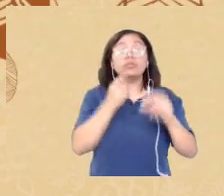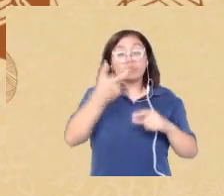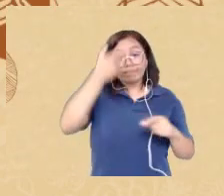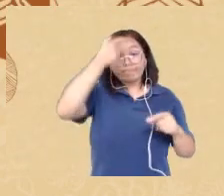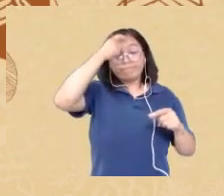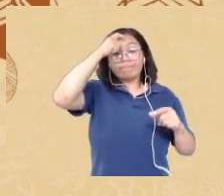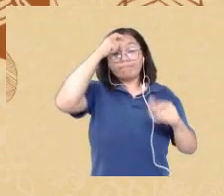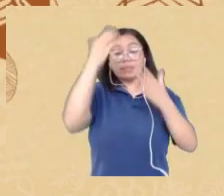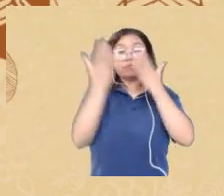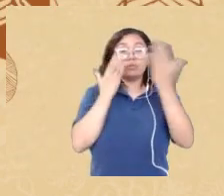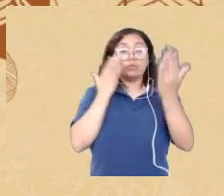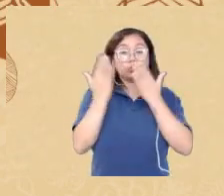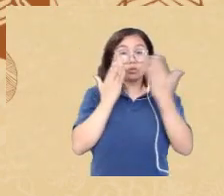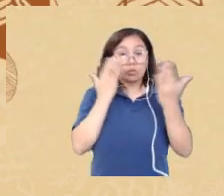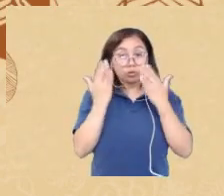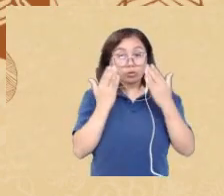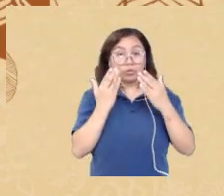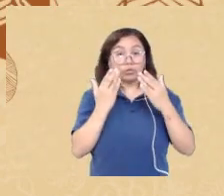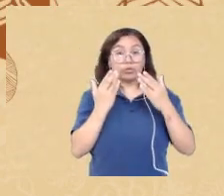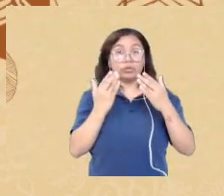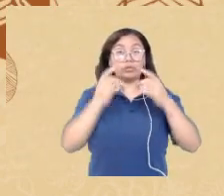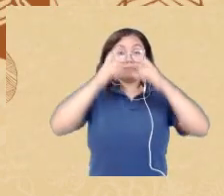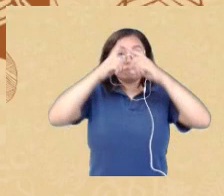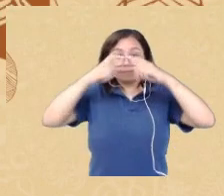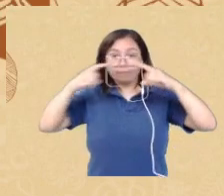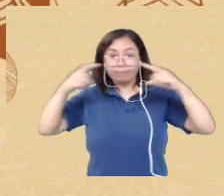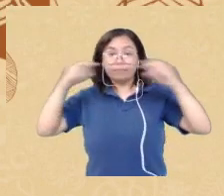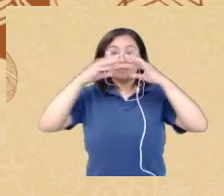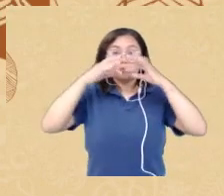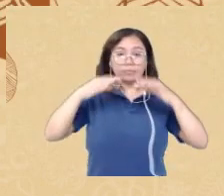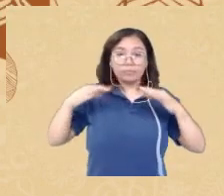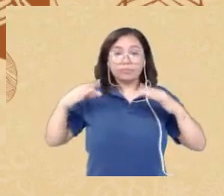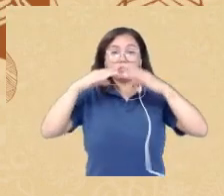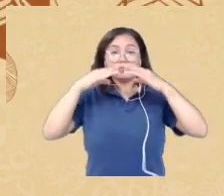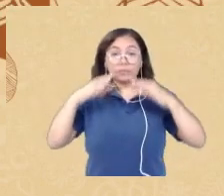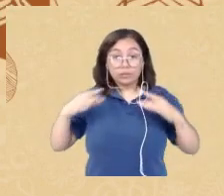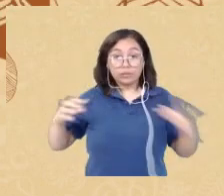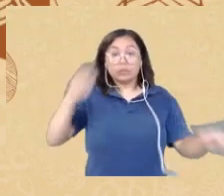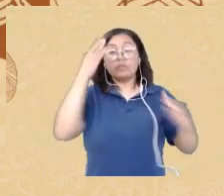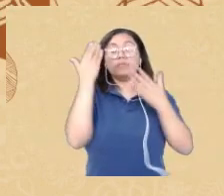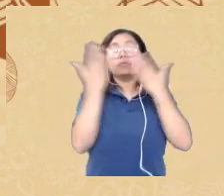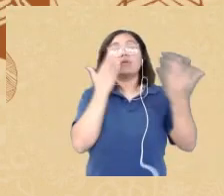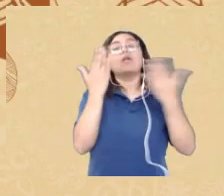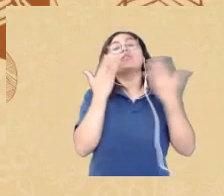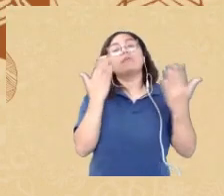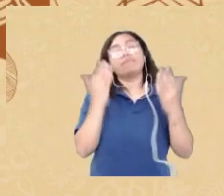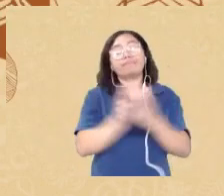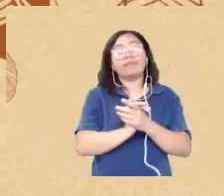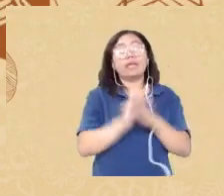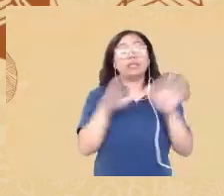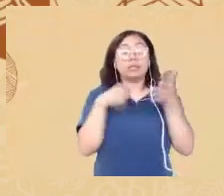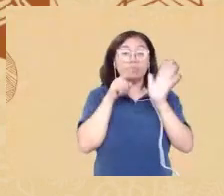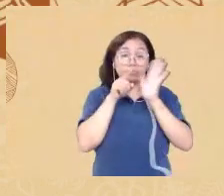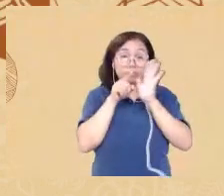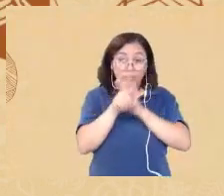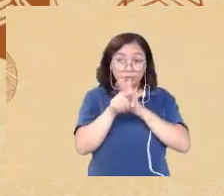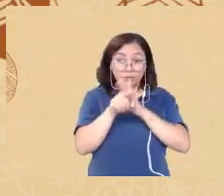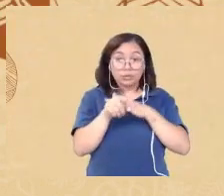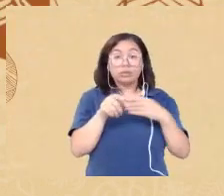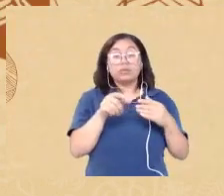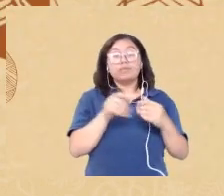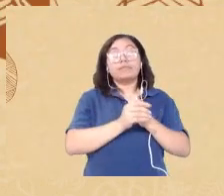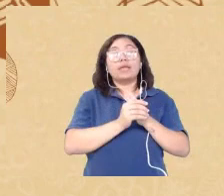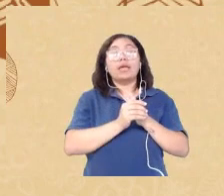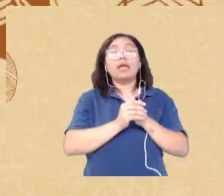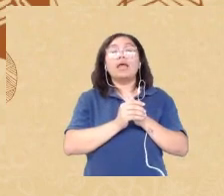vou pegar por aí para o professor Léo a primeira pergunta é se tem pessoas pretas no grupo eu